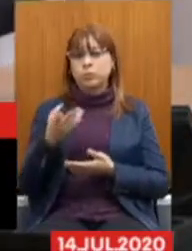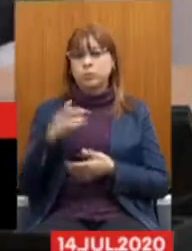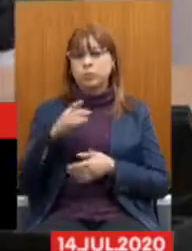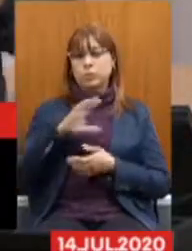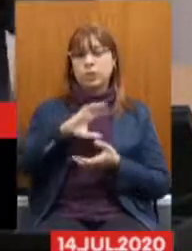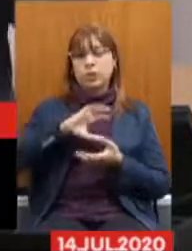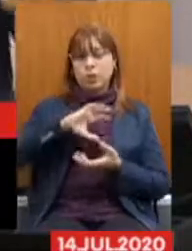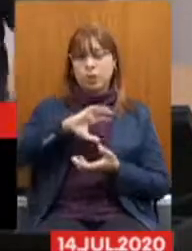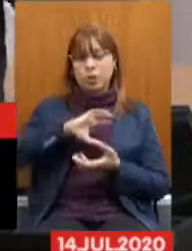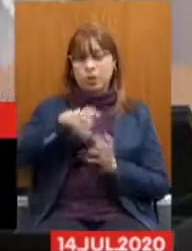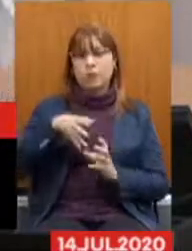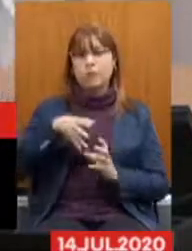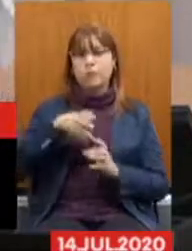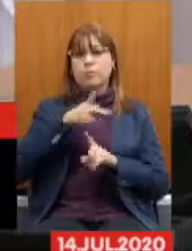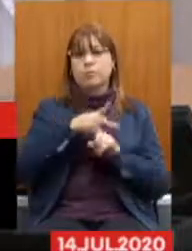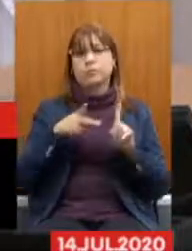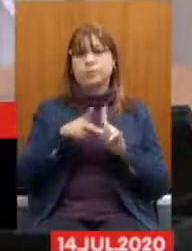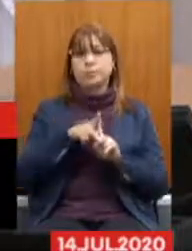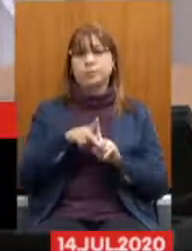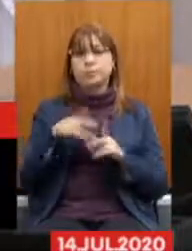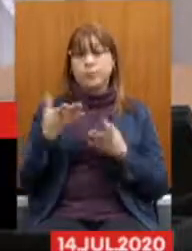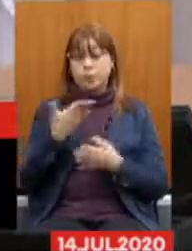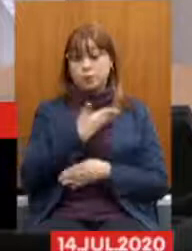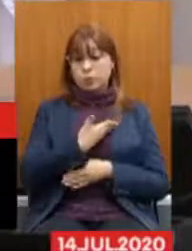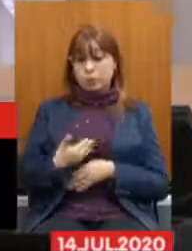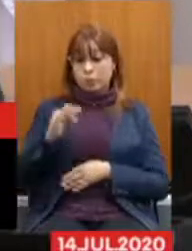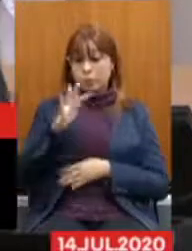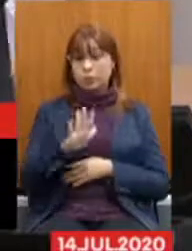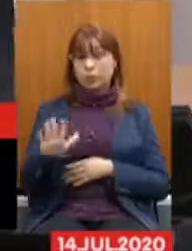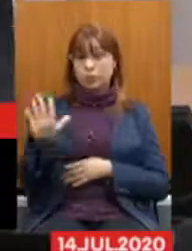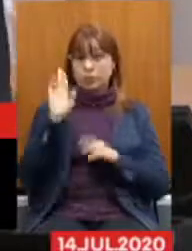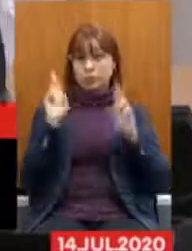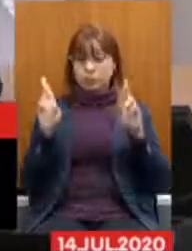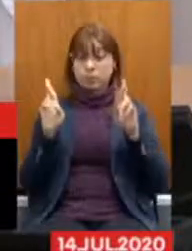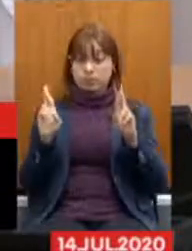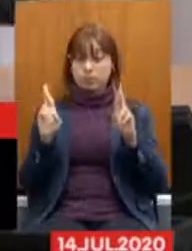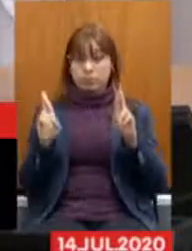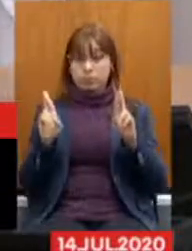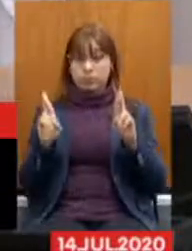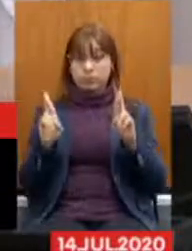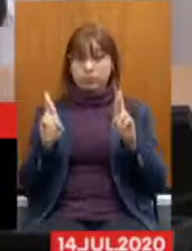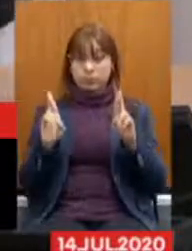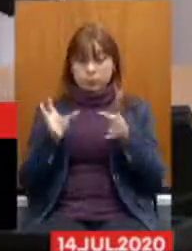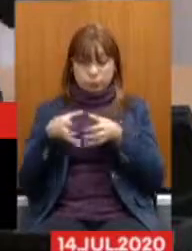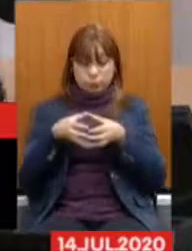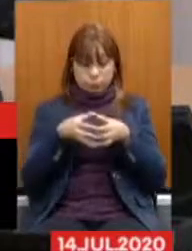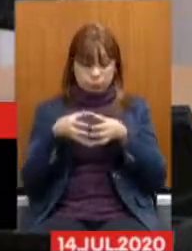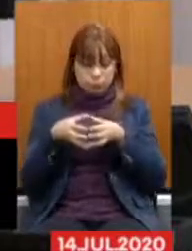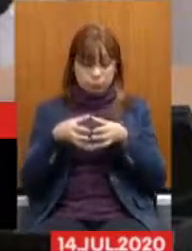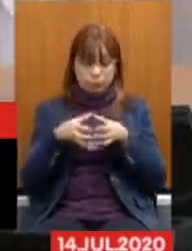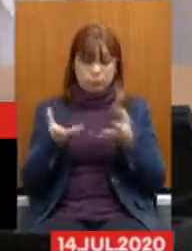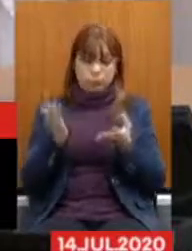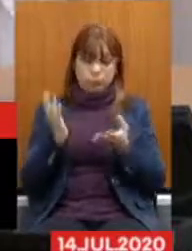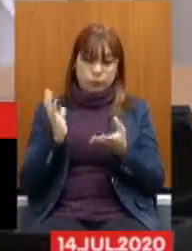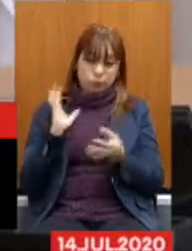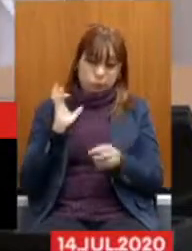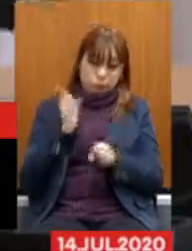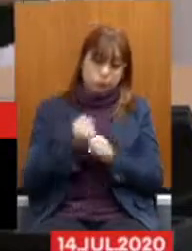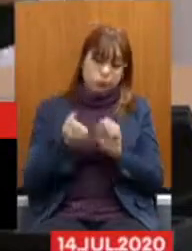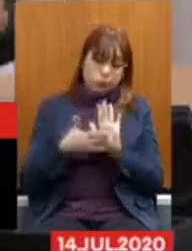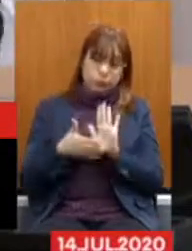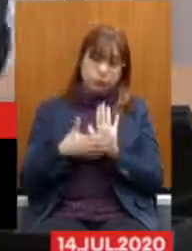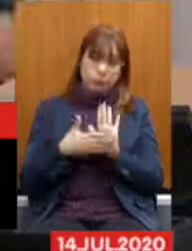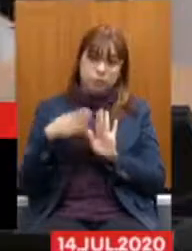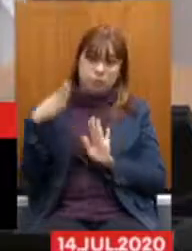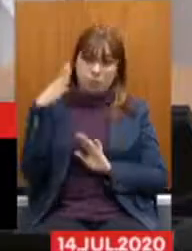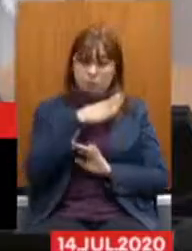Se o governo federal, que é o idealizador desses pacotes de maldades para ser colocado no serviço público a nível